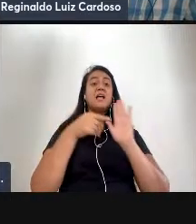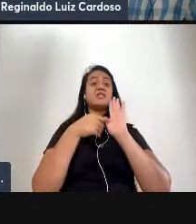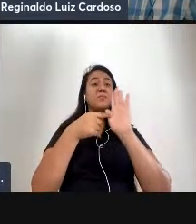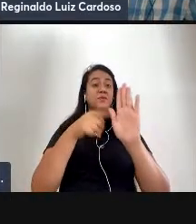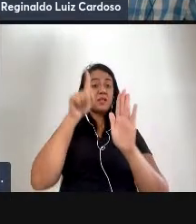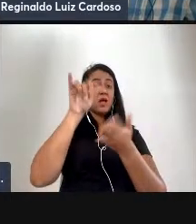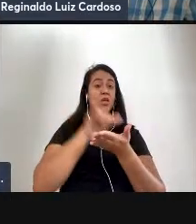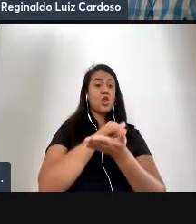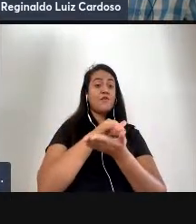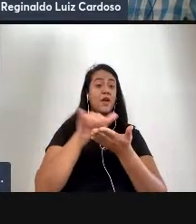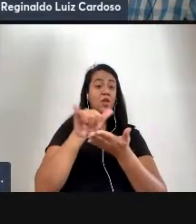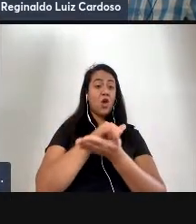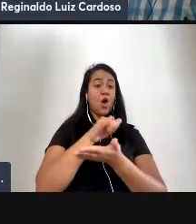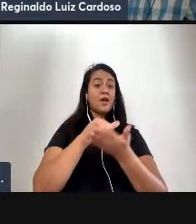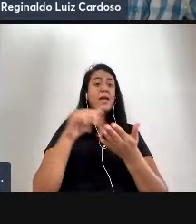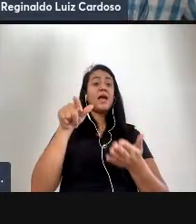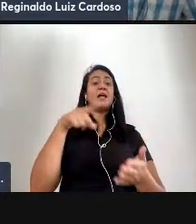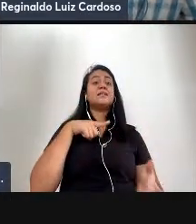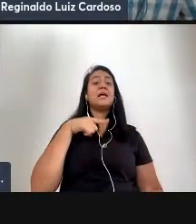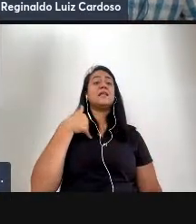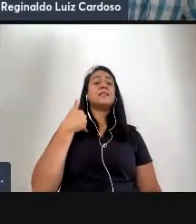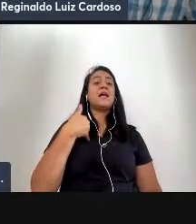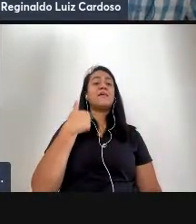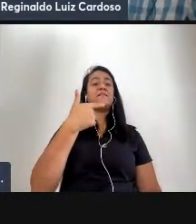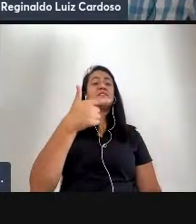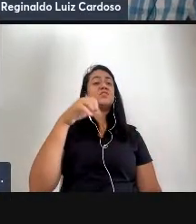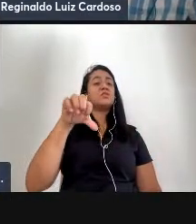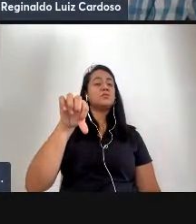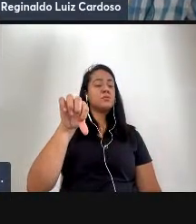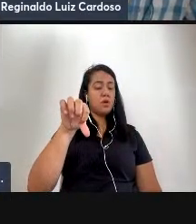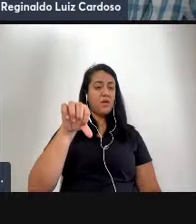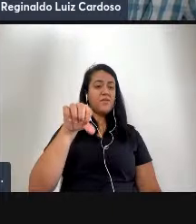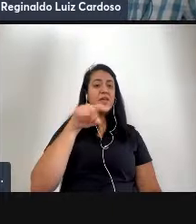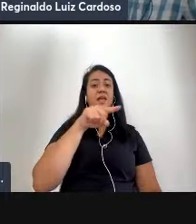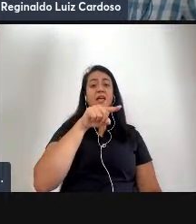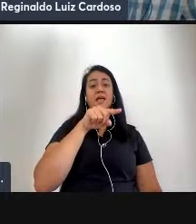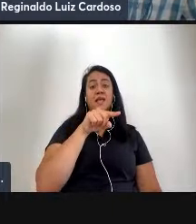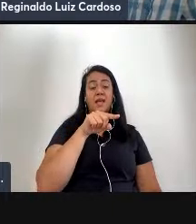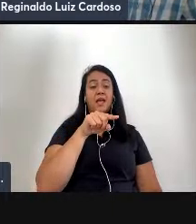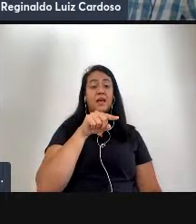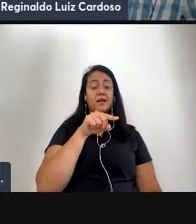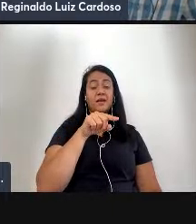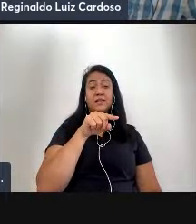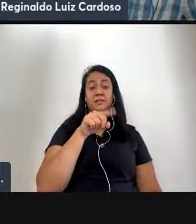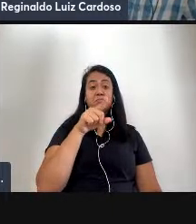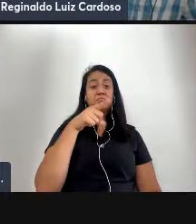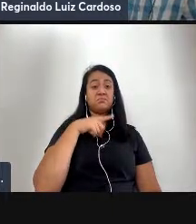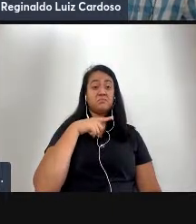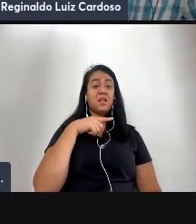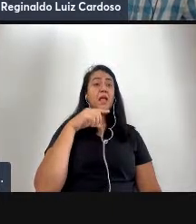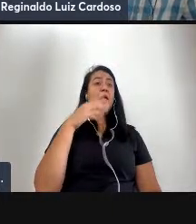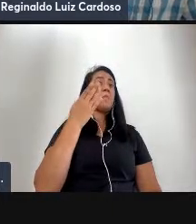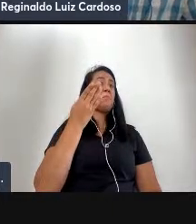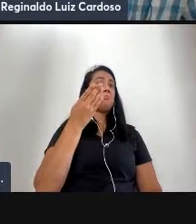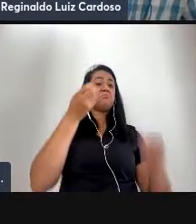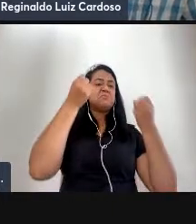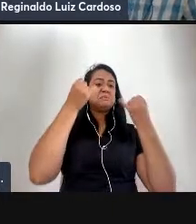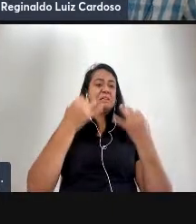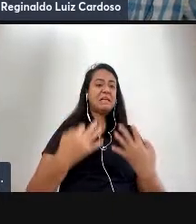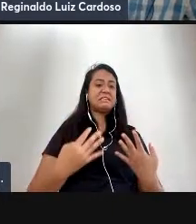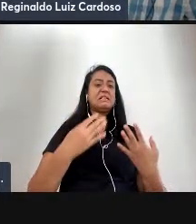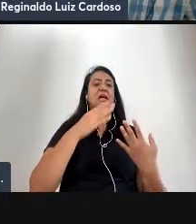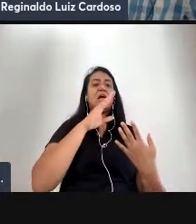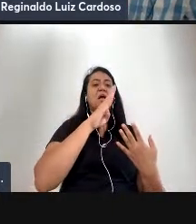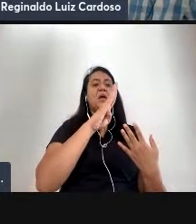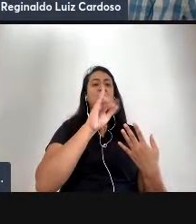tem 29 anos de idade então é uma dentro dessa probabilidade não é uma biografia mas é uma maneira